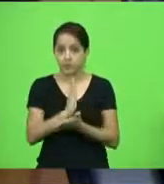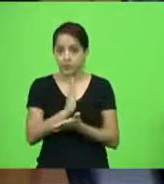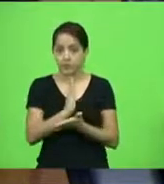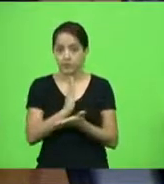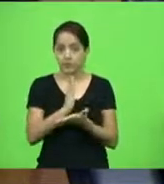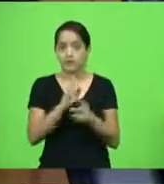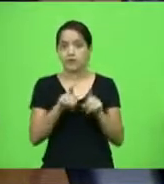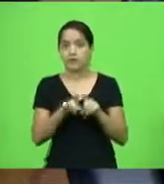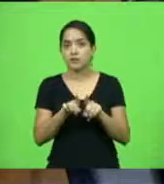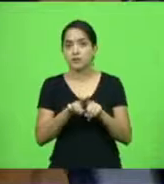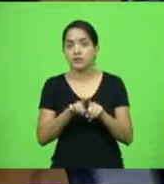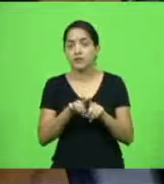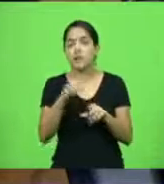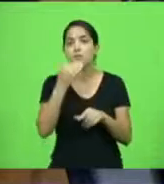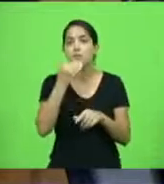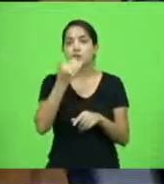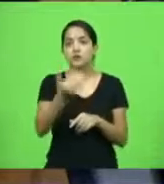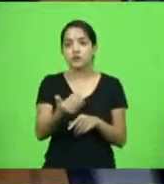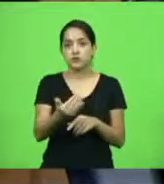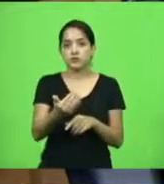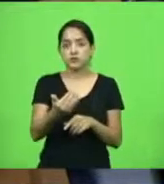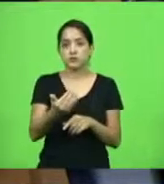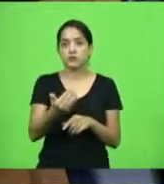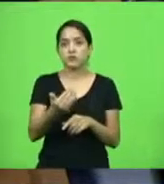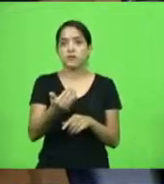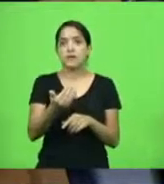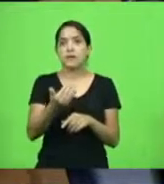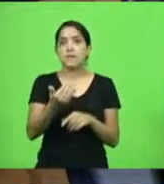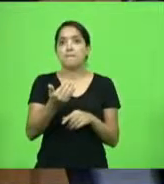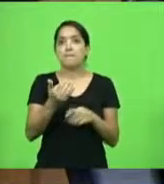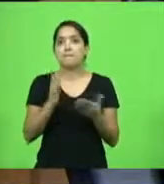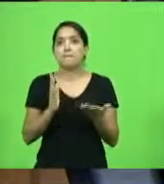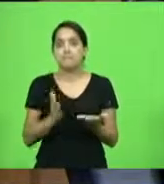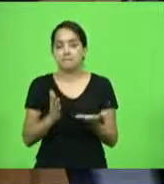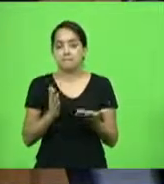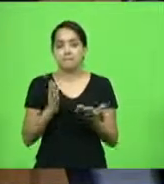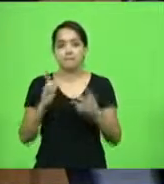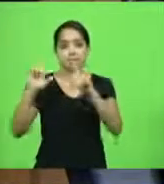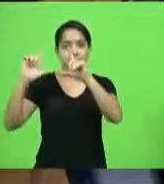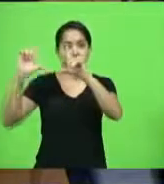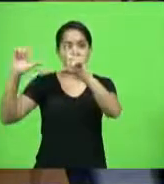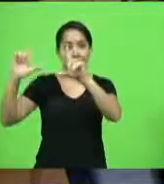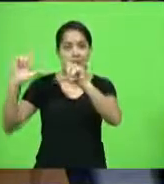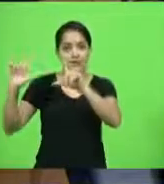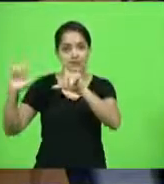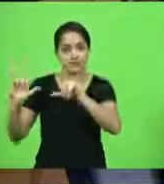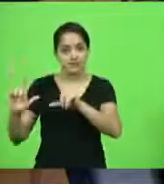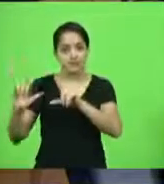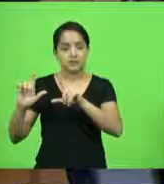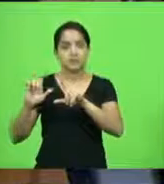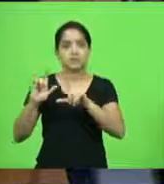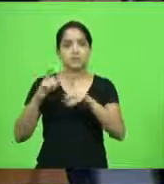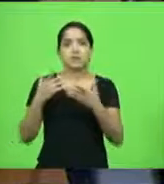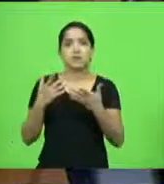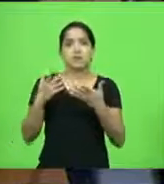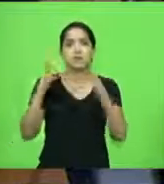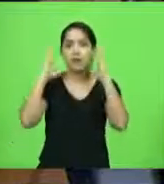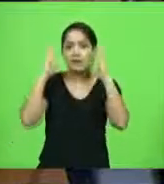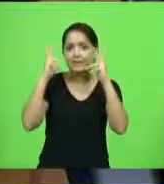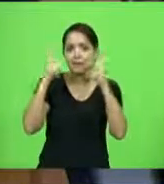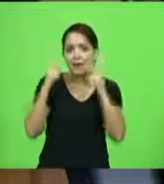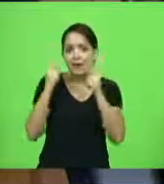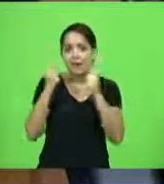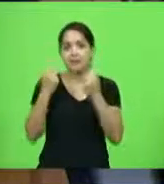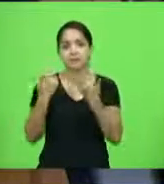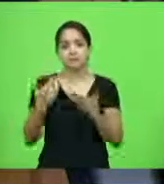um requerimento para que nós tenhamos mais placas de animais silvestres nas vias.